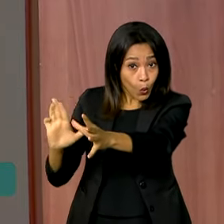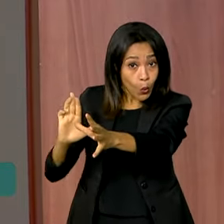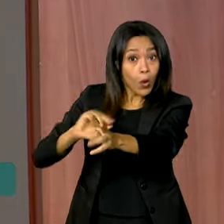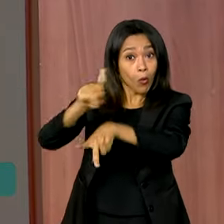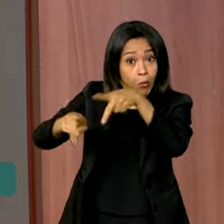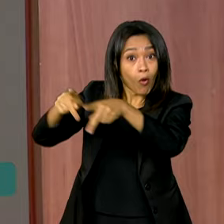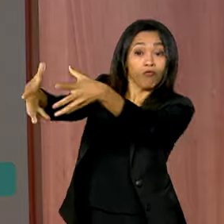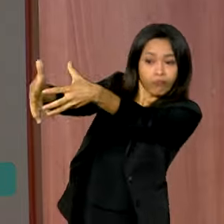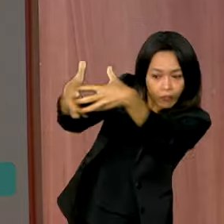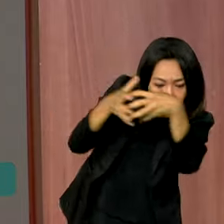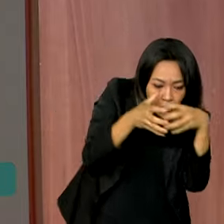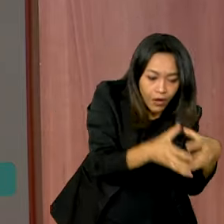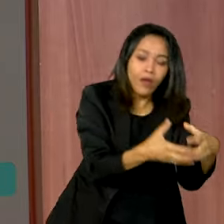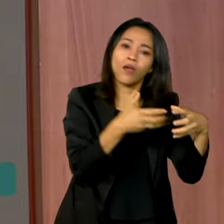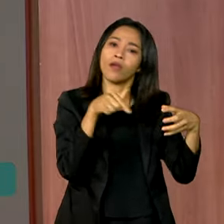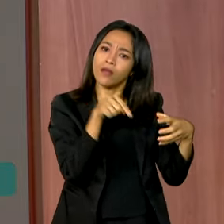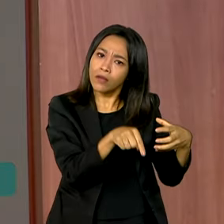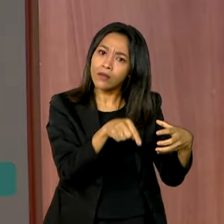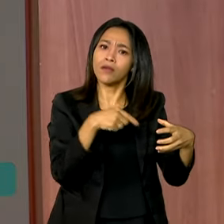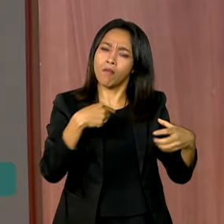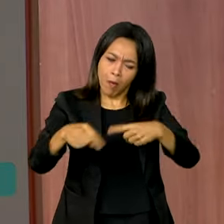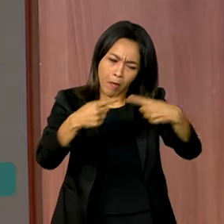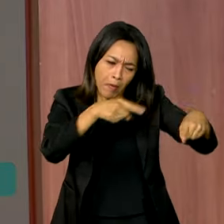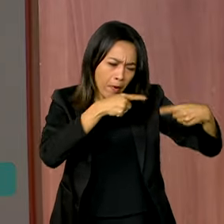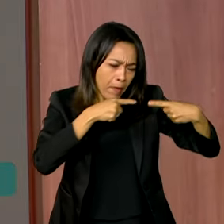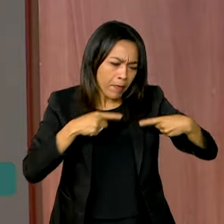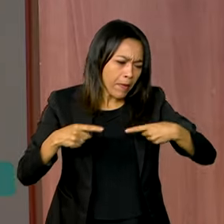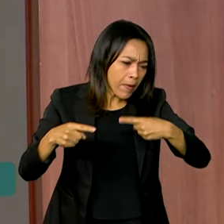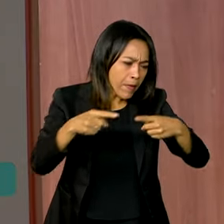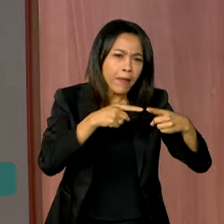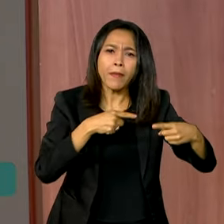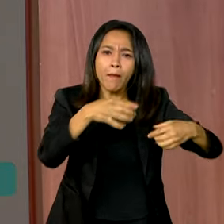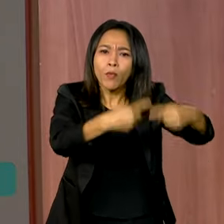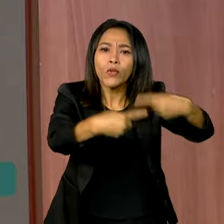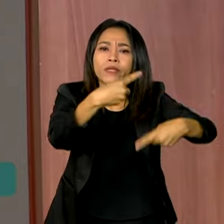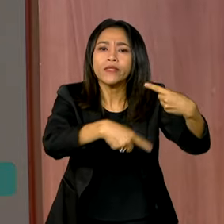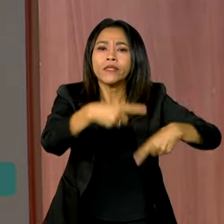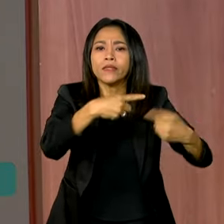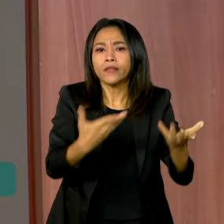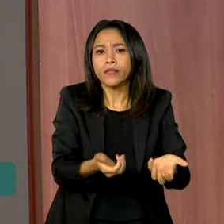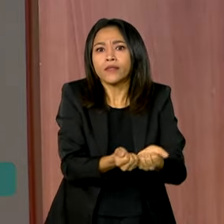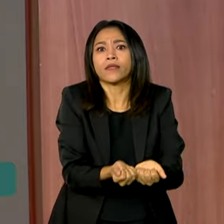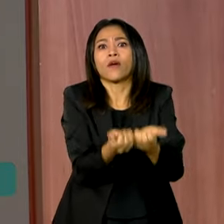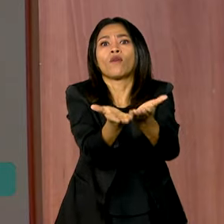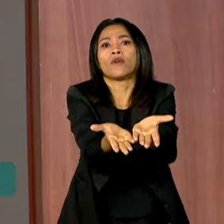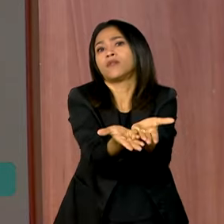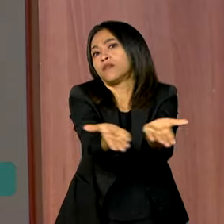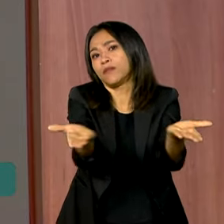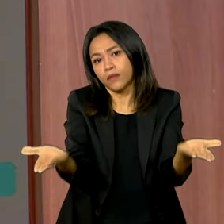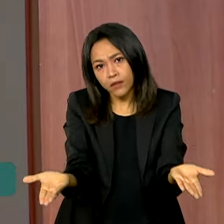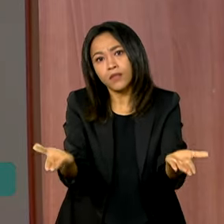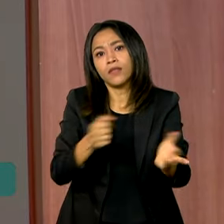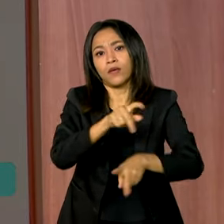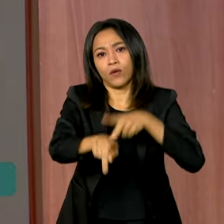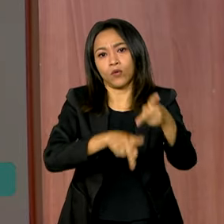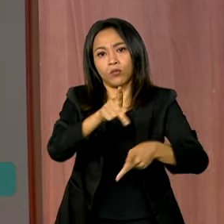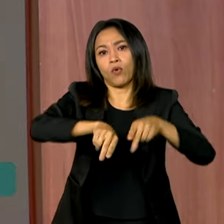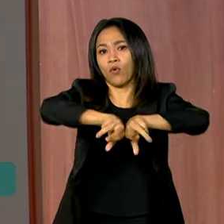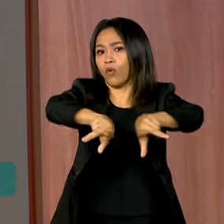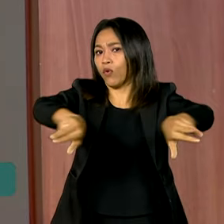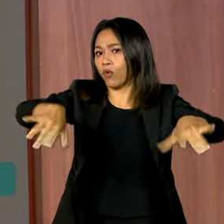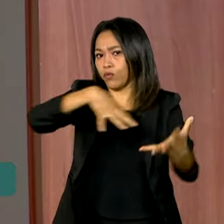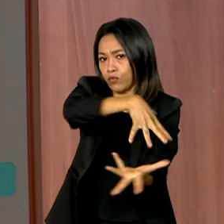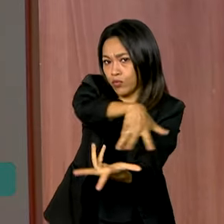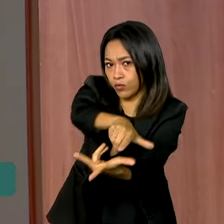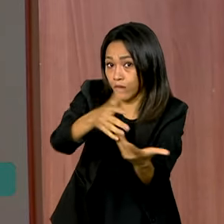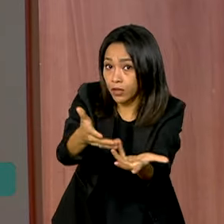debate e colocar as impressões digitais da nossa gente nas políticas públicas que serão direcionadas às populações no mundo inteiro.